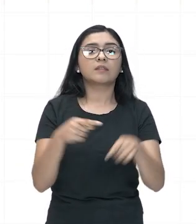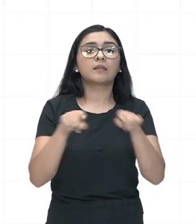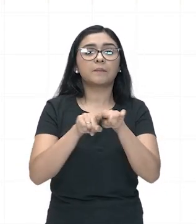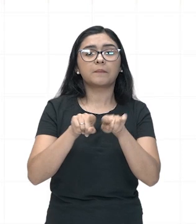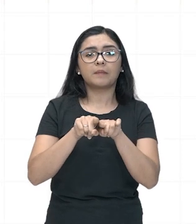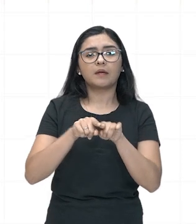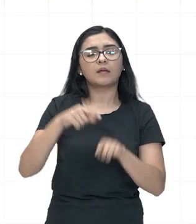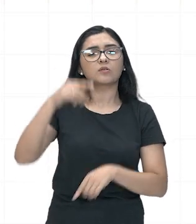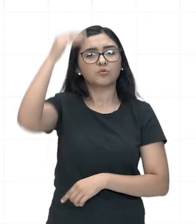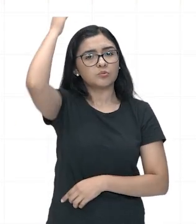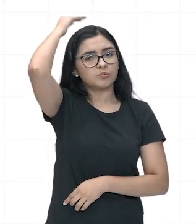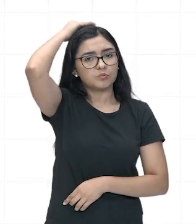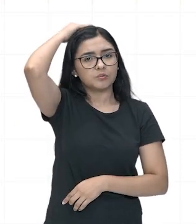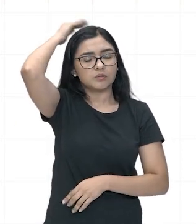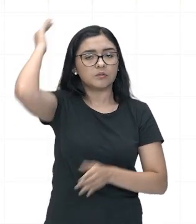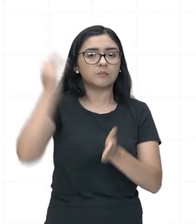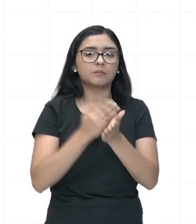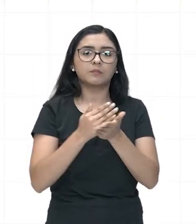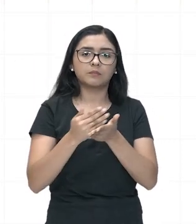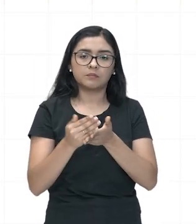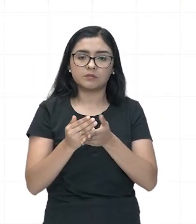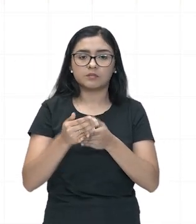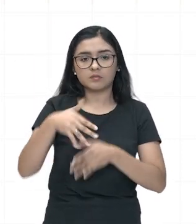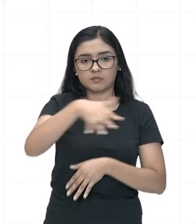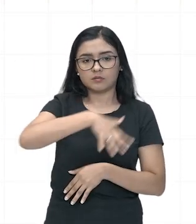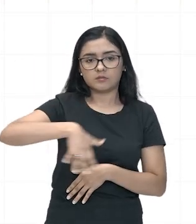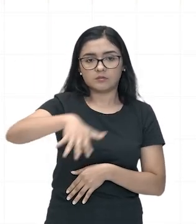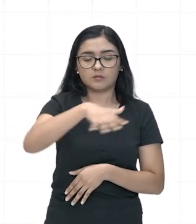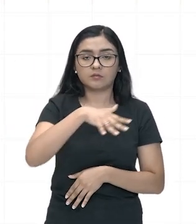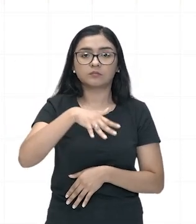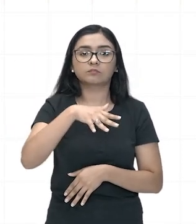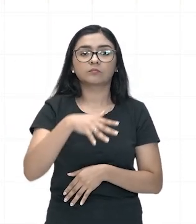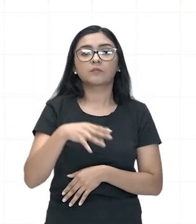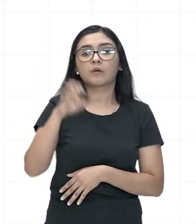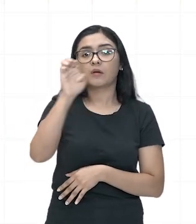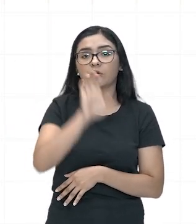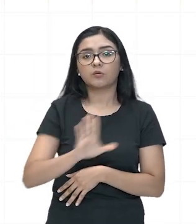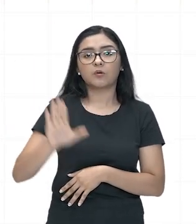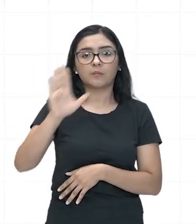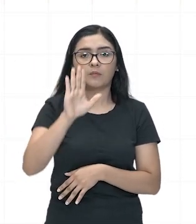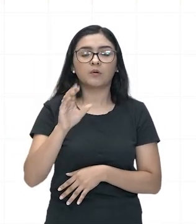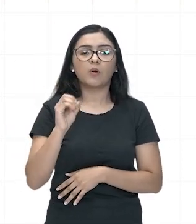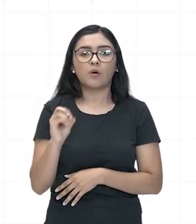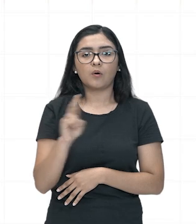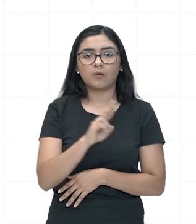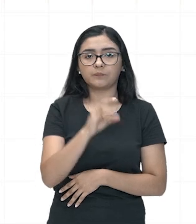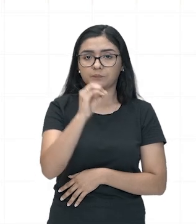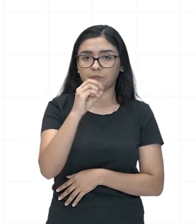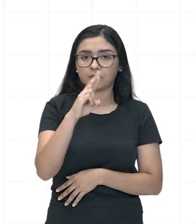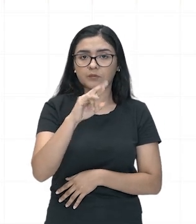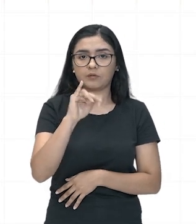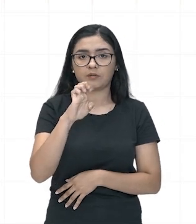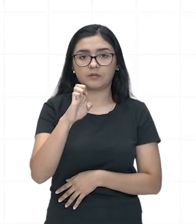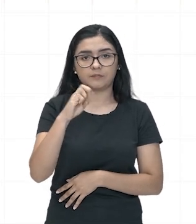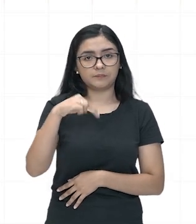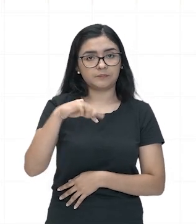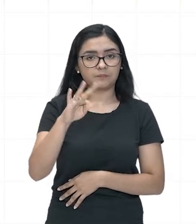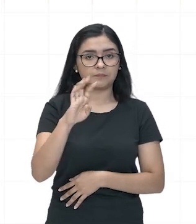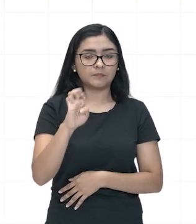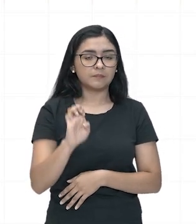surgiram na região conhecida pelos europeus como Oriente. E essas civilizações